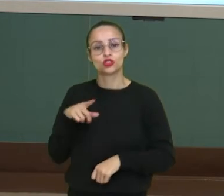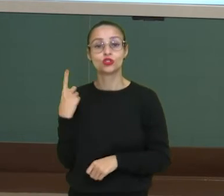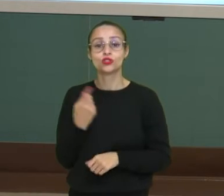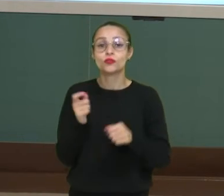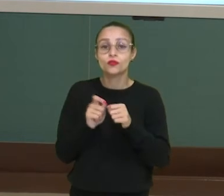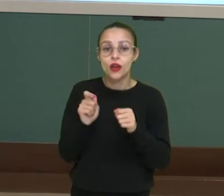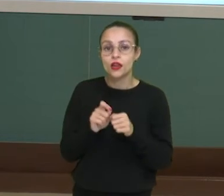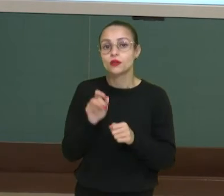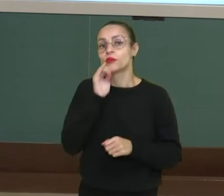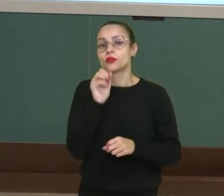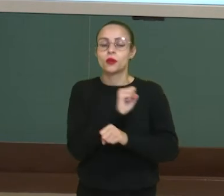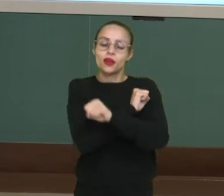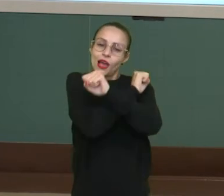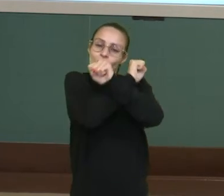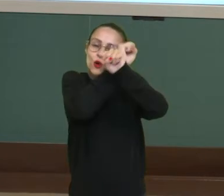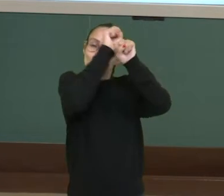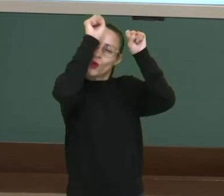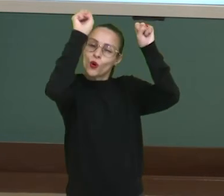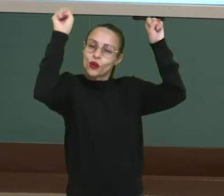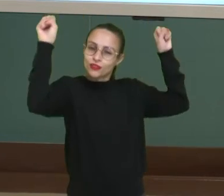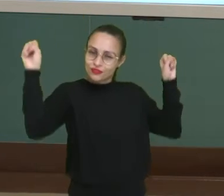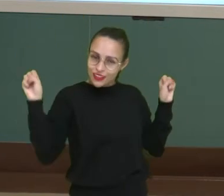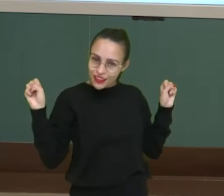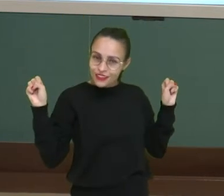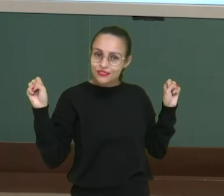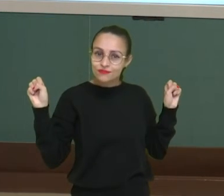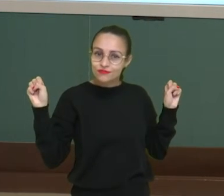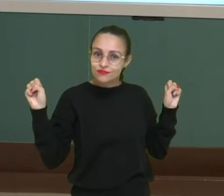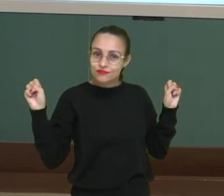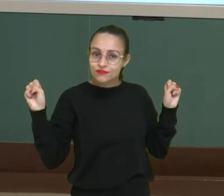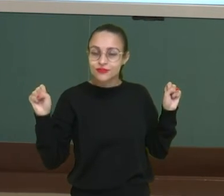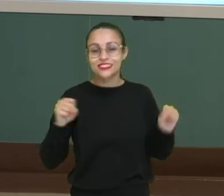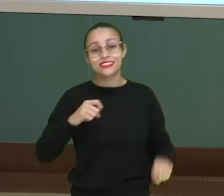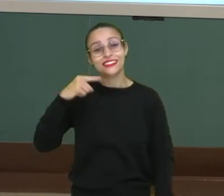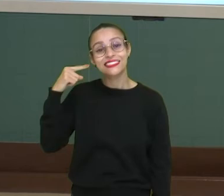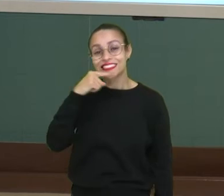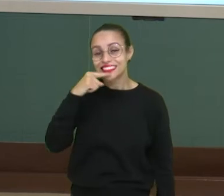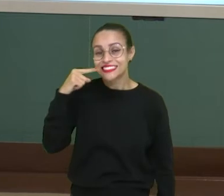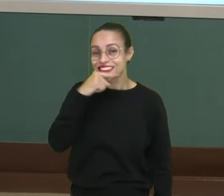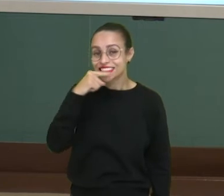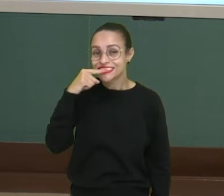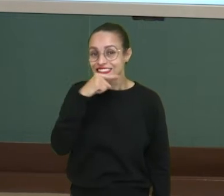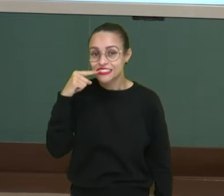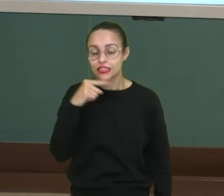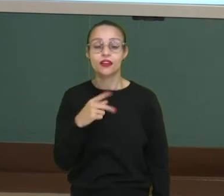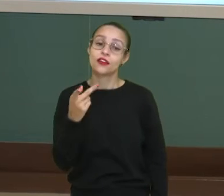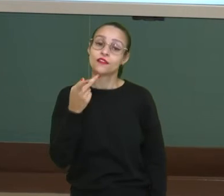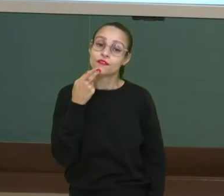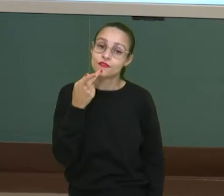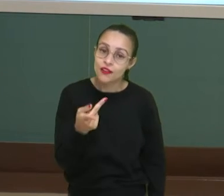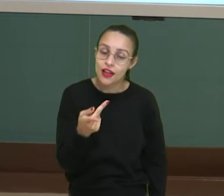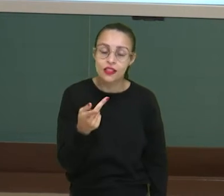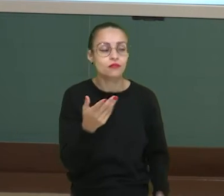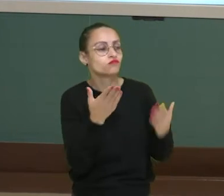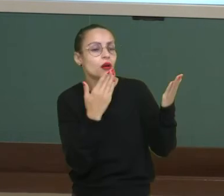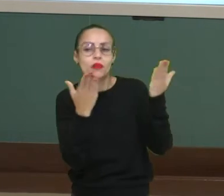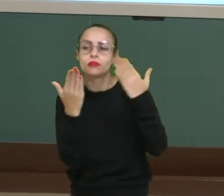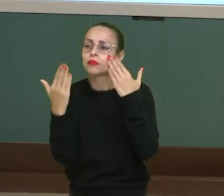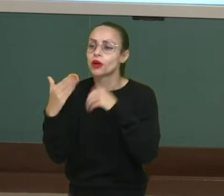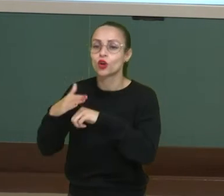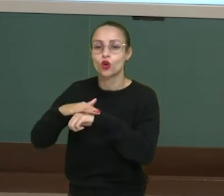Desde o acordar, escovar os dentes, falar com as pessoas,